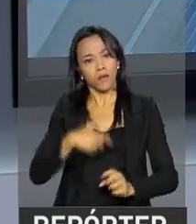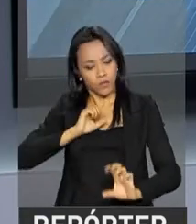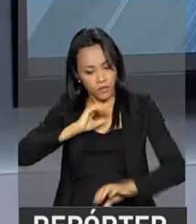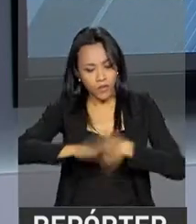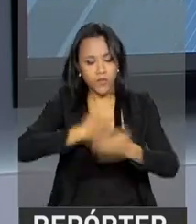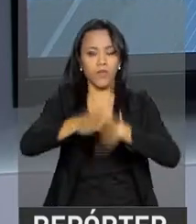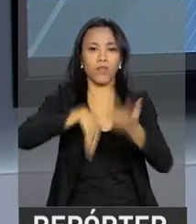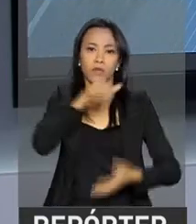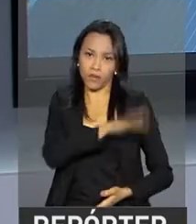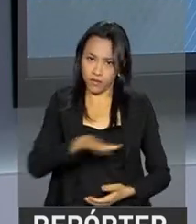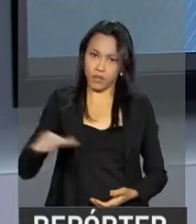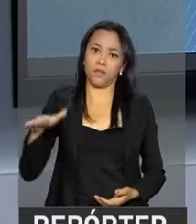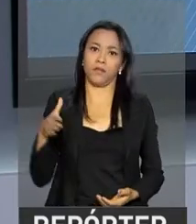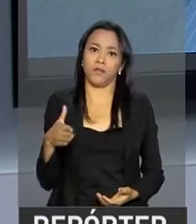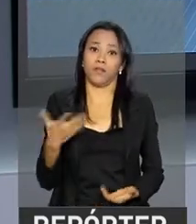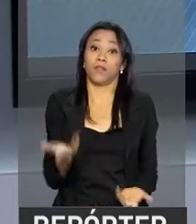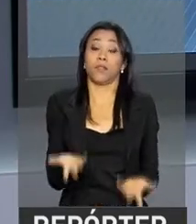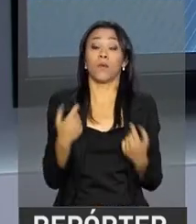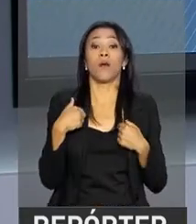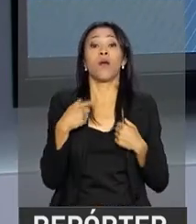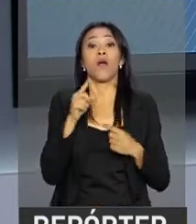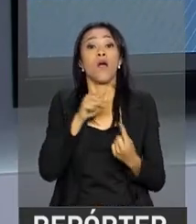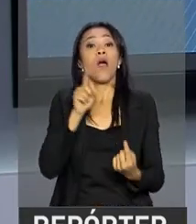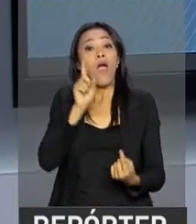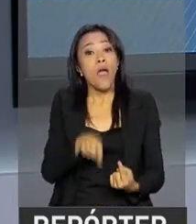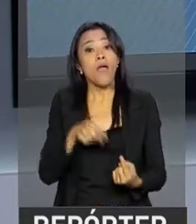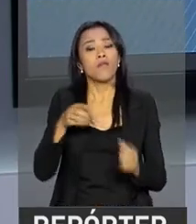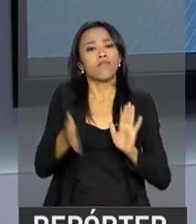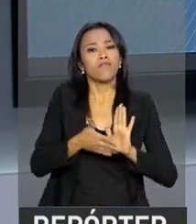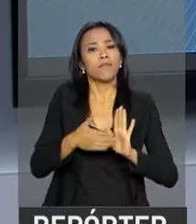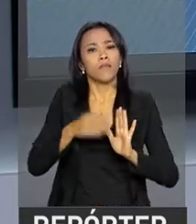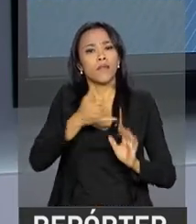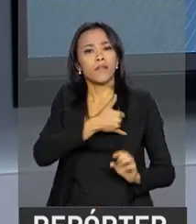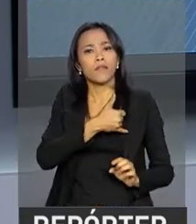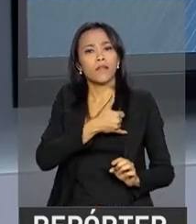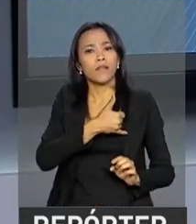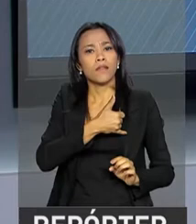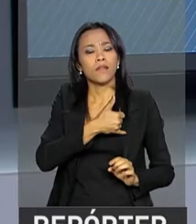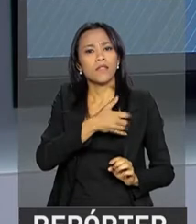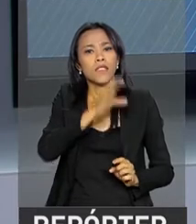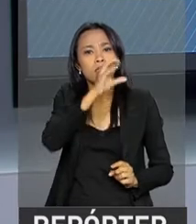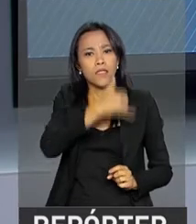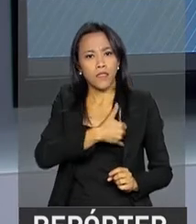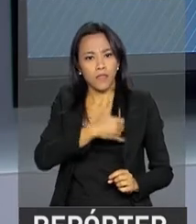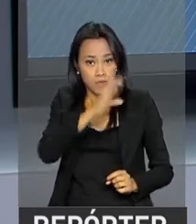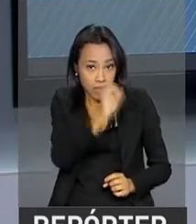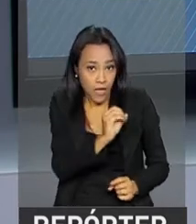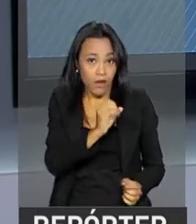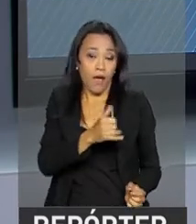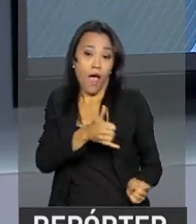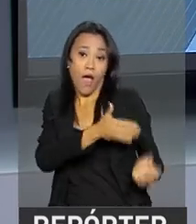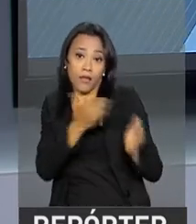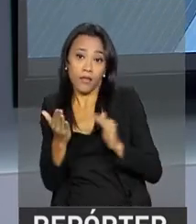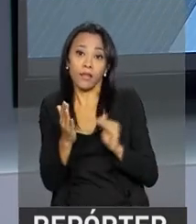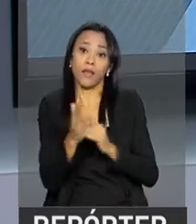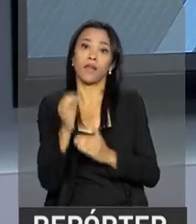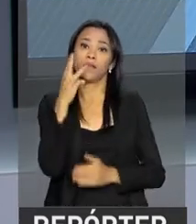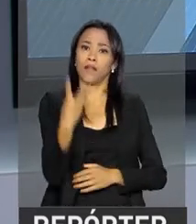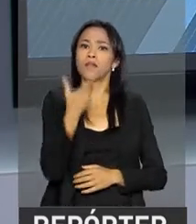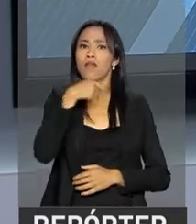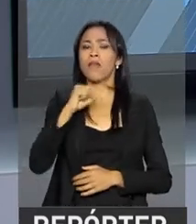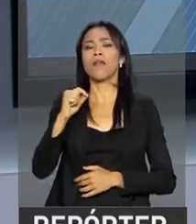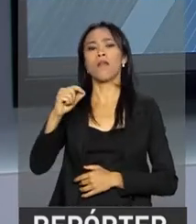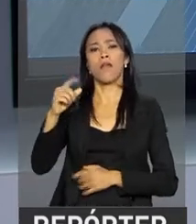pequenos, que tudo isso é feito. A iniciativa atende crianças de 3, desculpa, de 0 a 3 anos, beneficiários do Bolsa